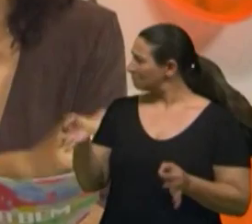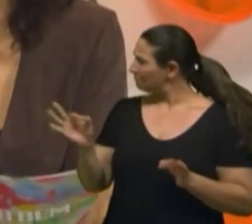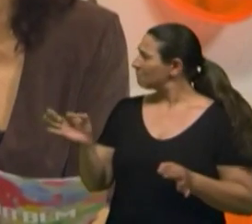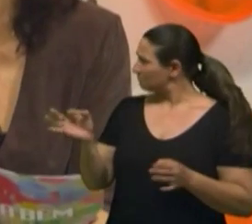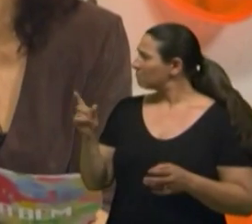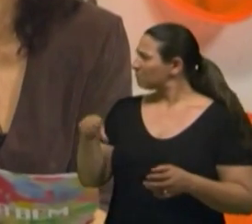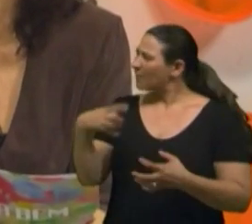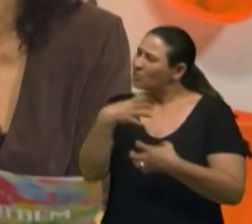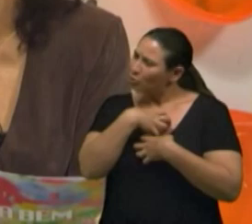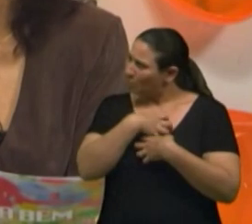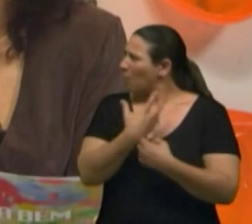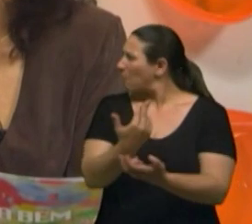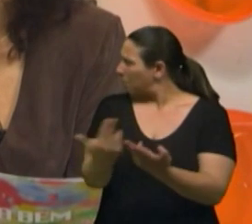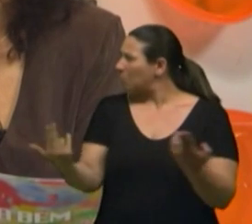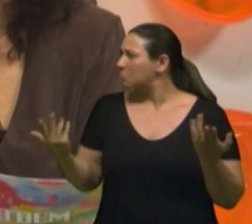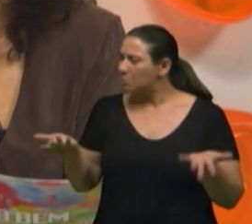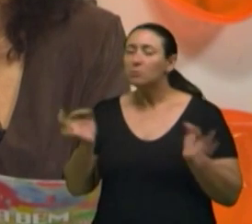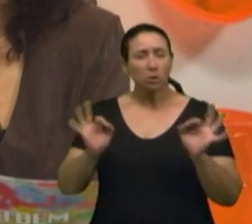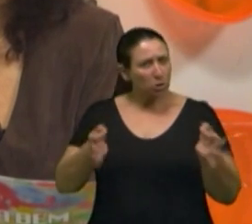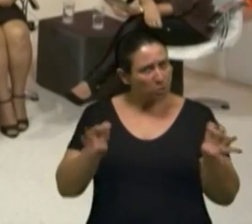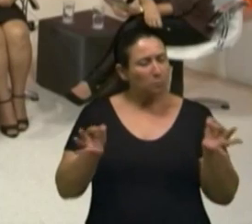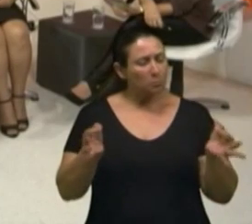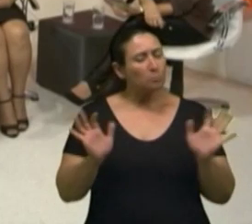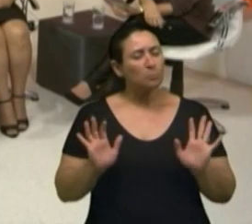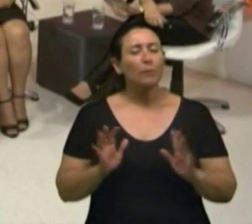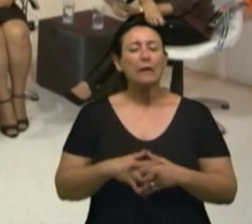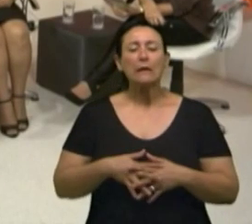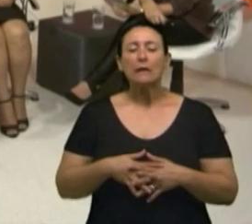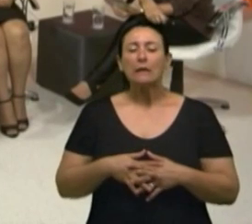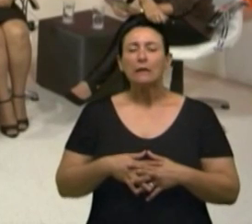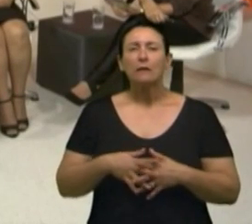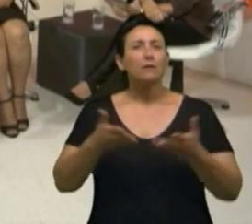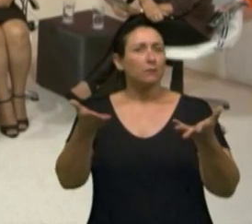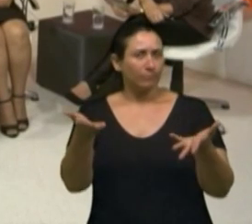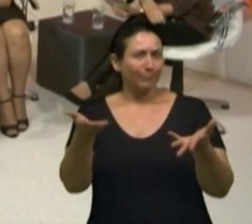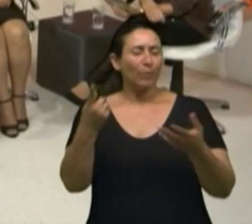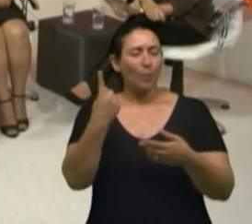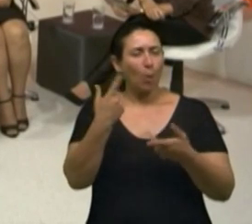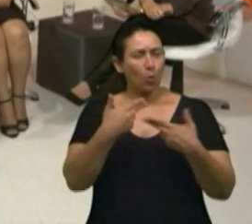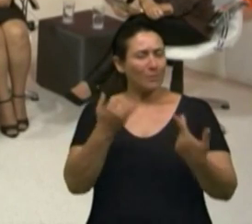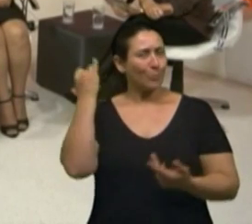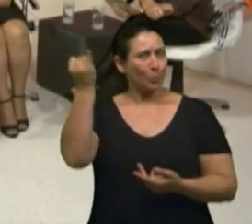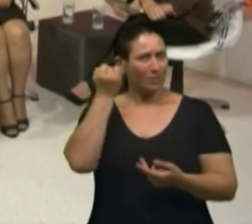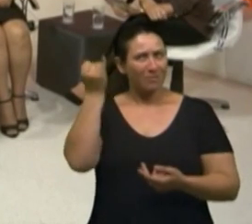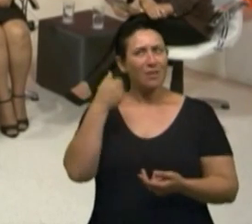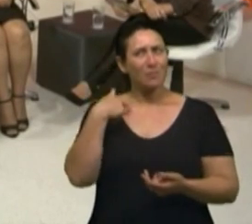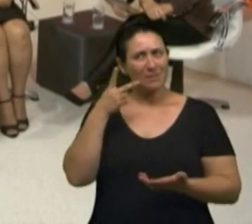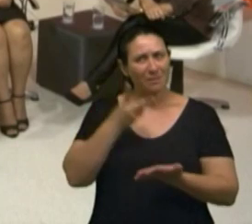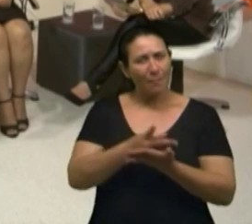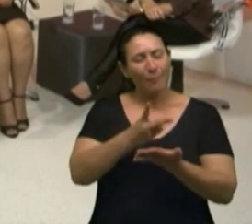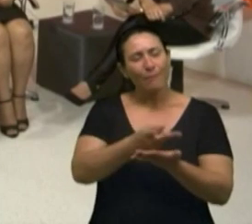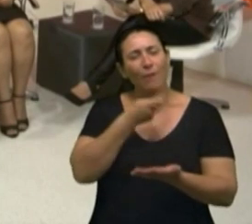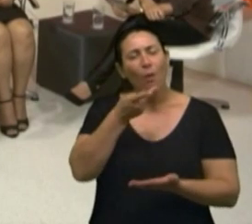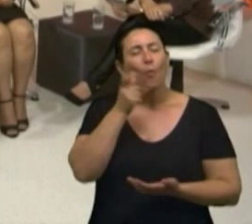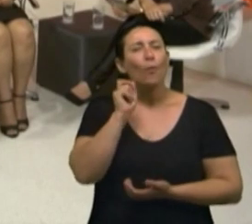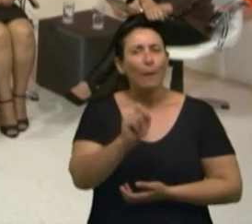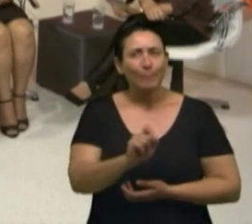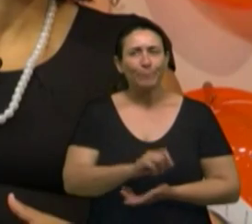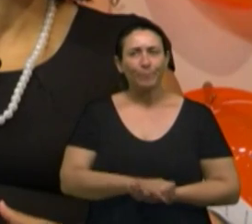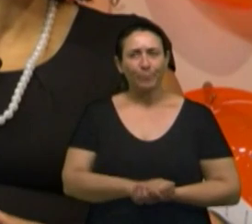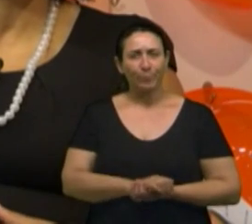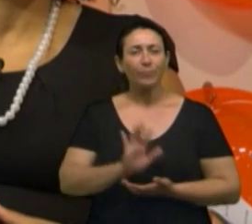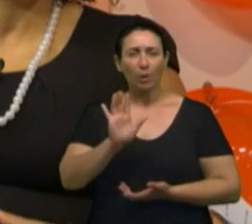assim, mas é bem semelhante, Muito semelhante. E uma coisa importante também, que eu não paro de dizer da importância, é que